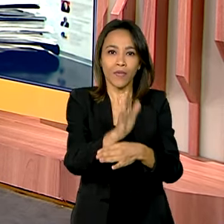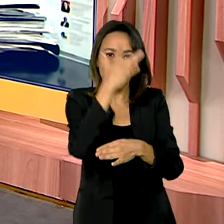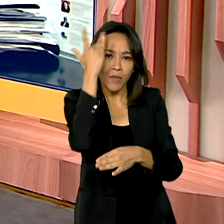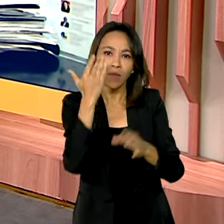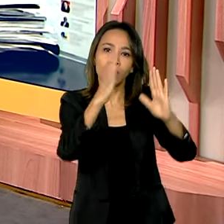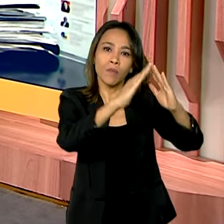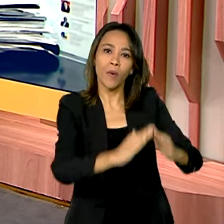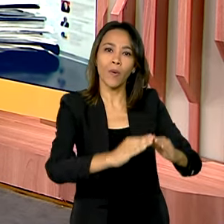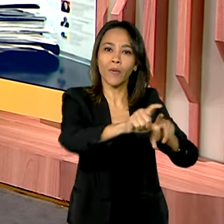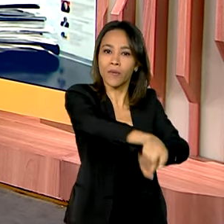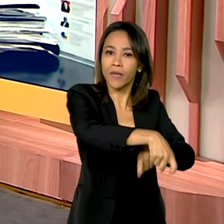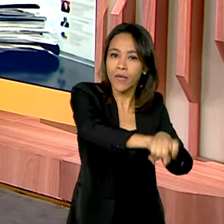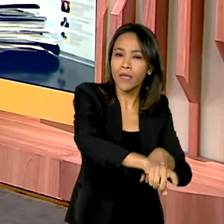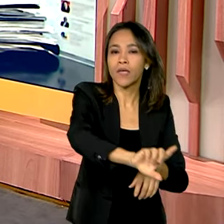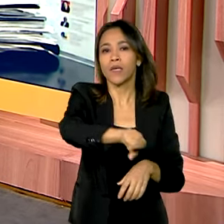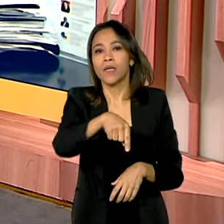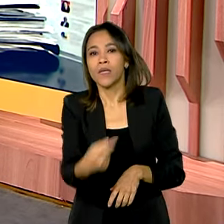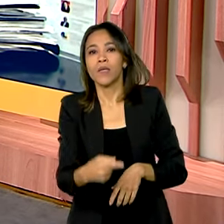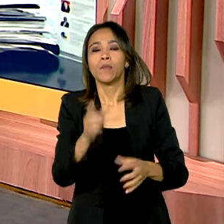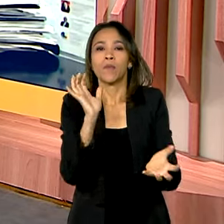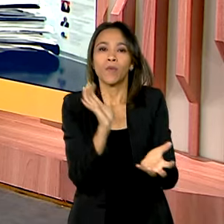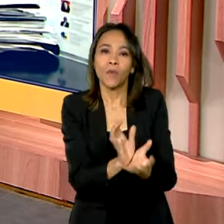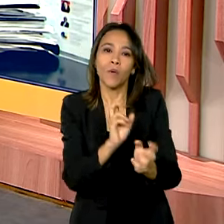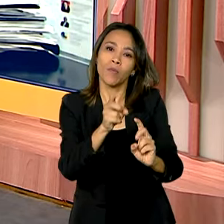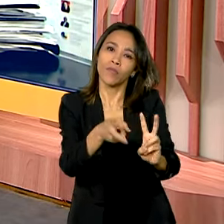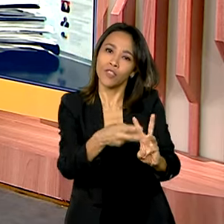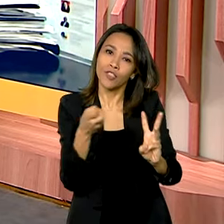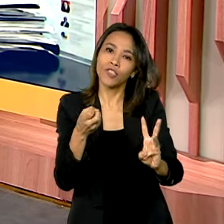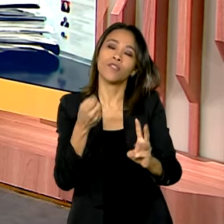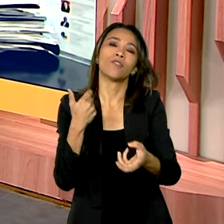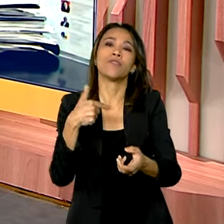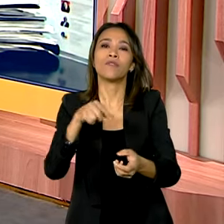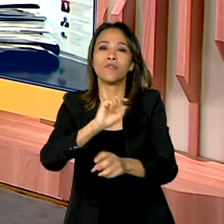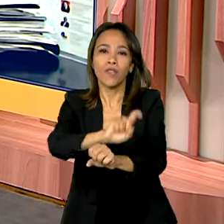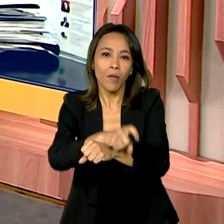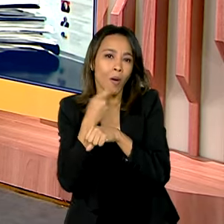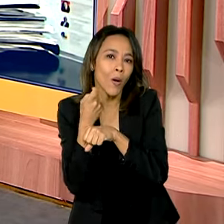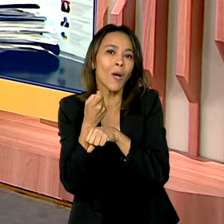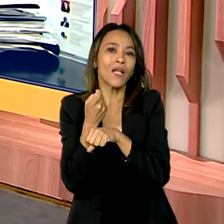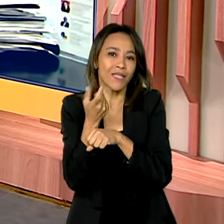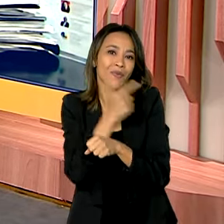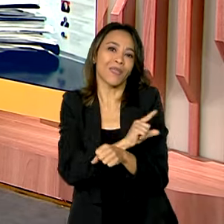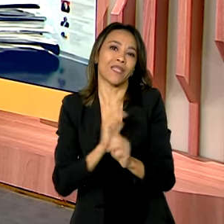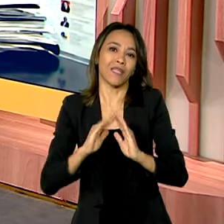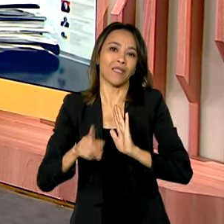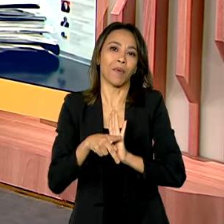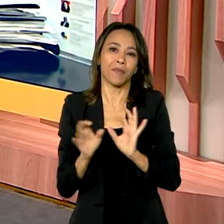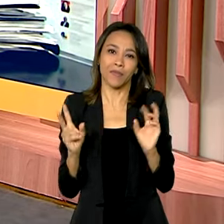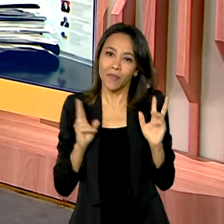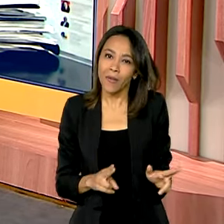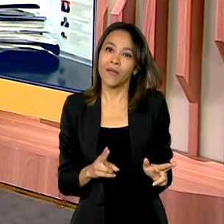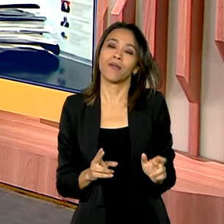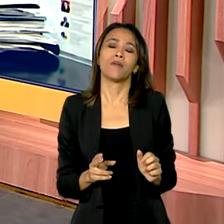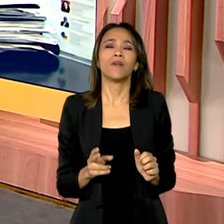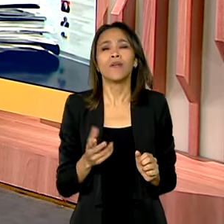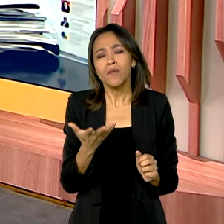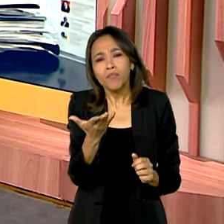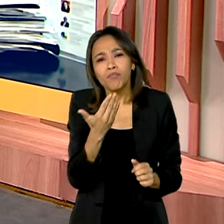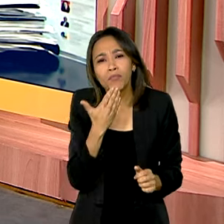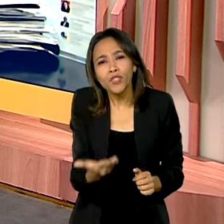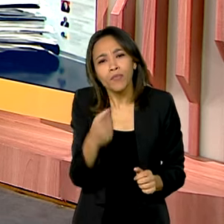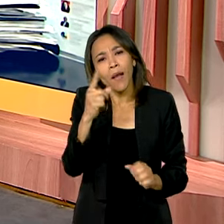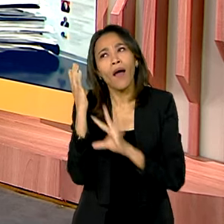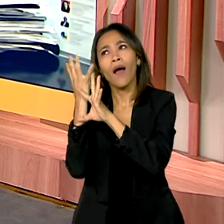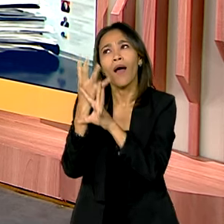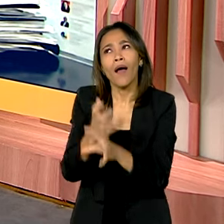campo, pessoas de comunidades tradicionais como indígenas e quilombolas. Eu vou pedir para o senhor começar fazendo um balanço dos